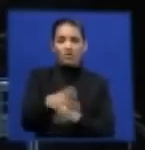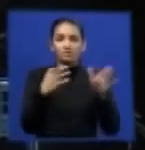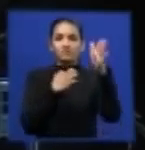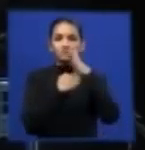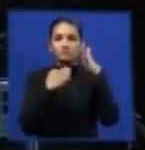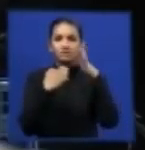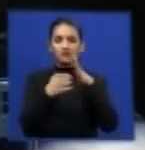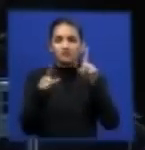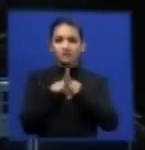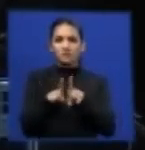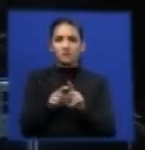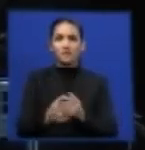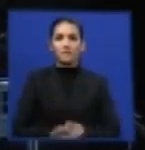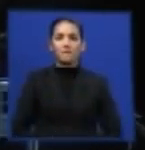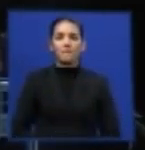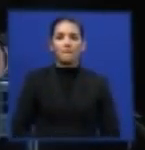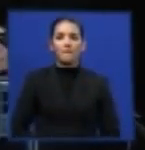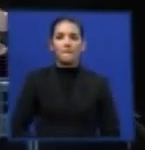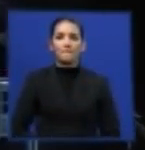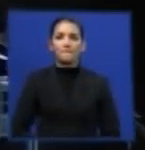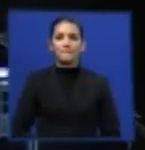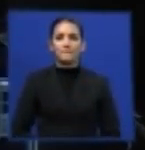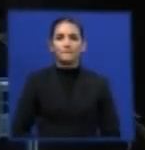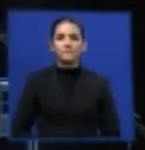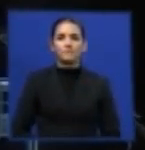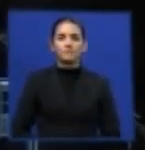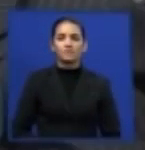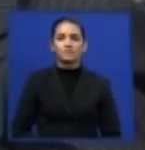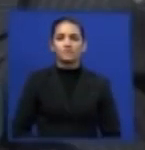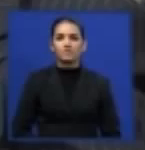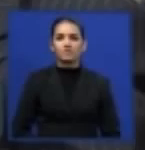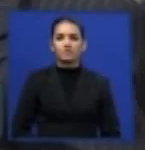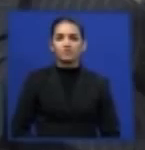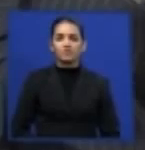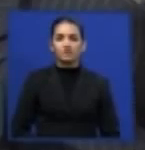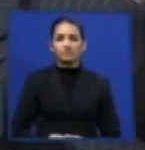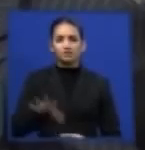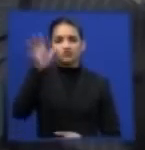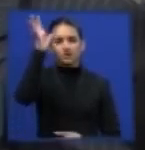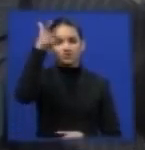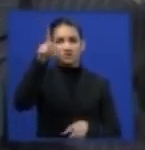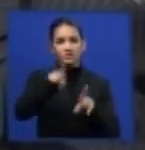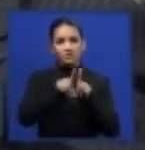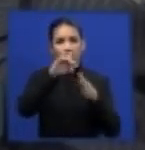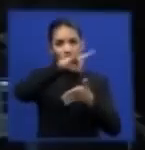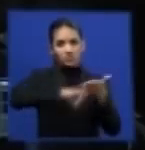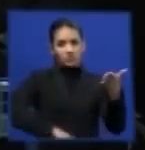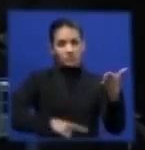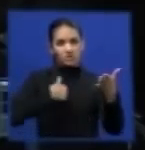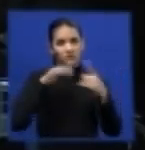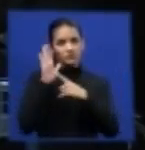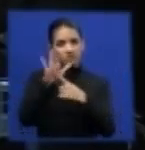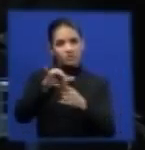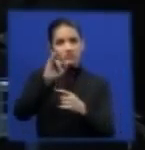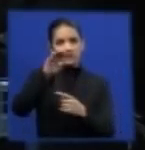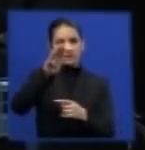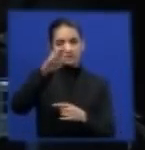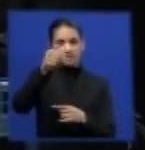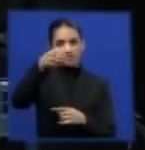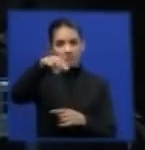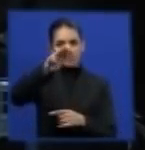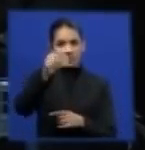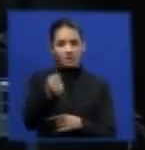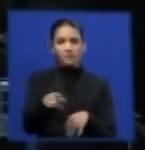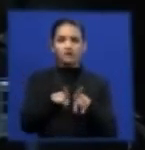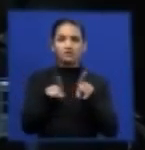laminadores e ecopontos. O parecer do IBAMA é esse documento que eu estou trazendo aqui, ele está juntado nos